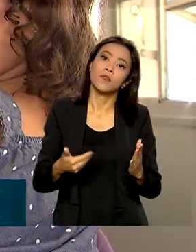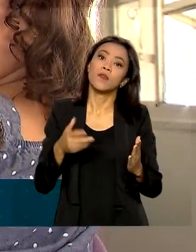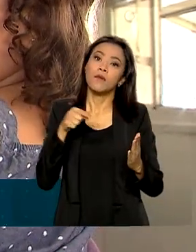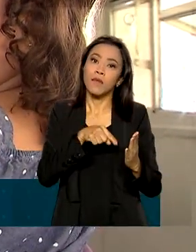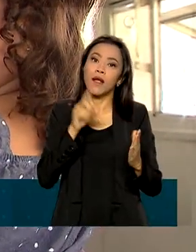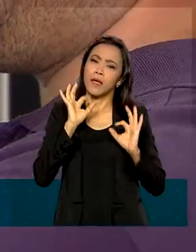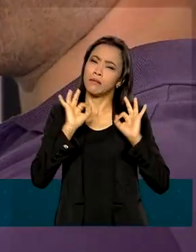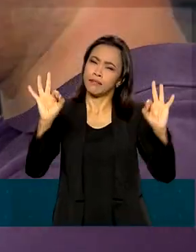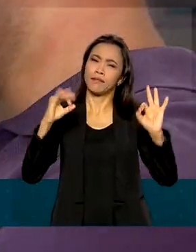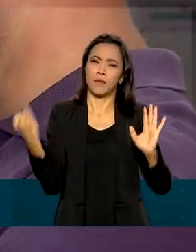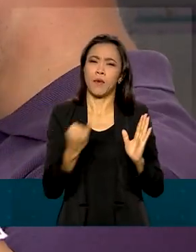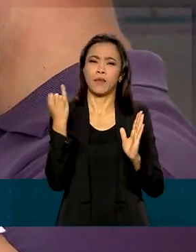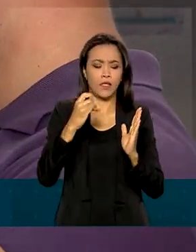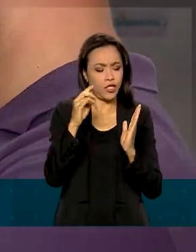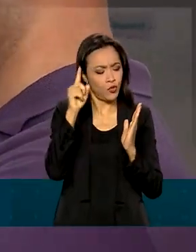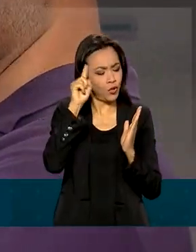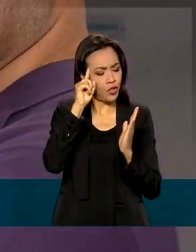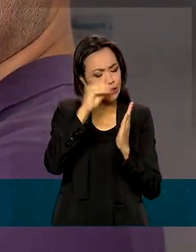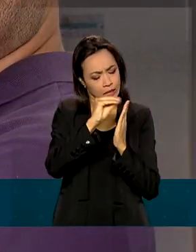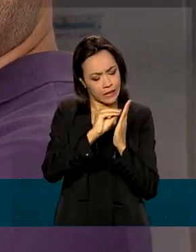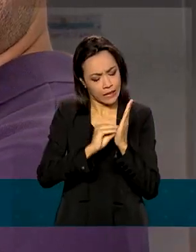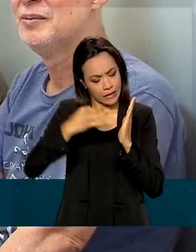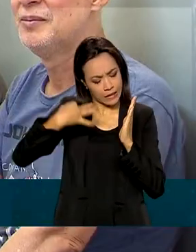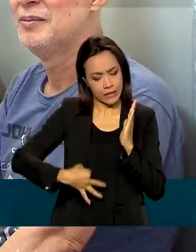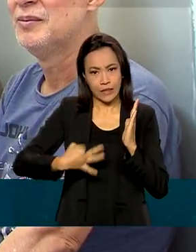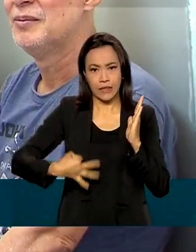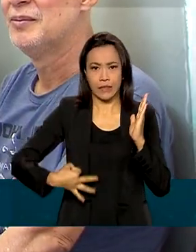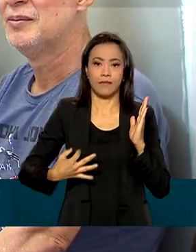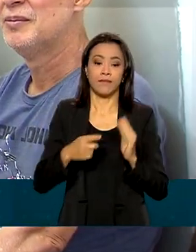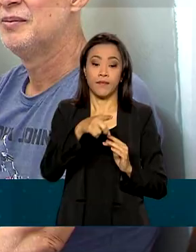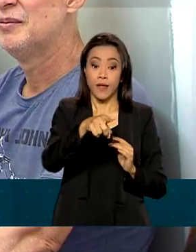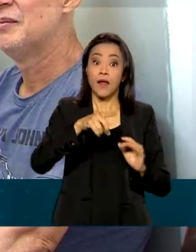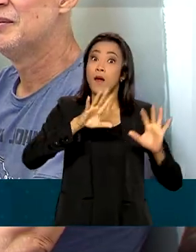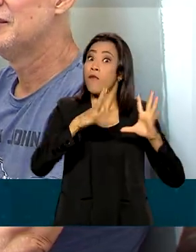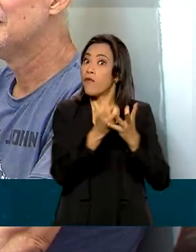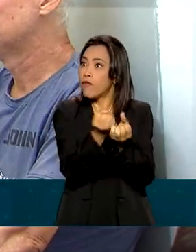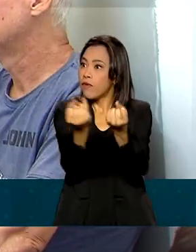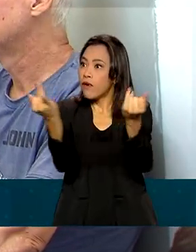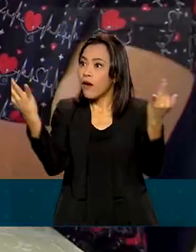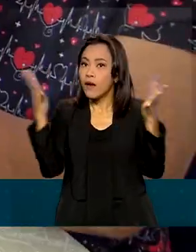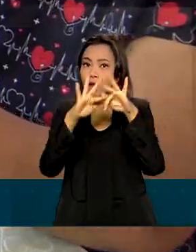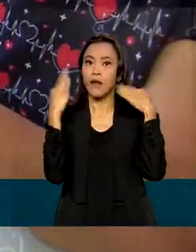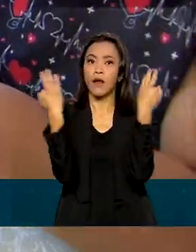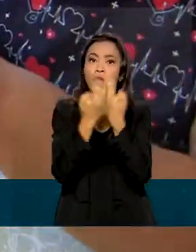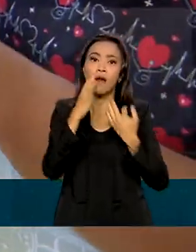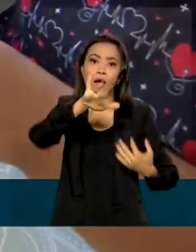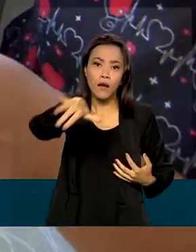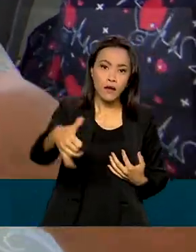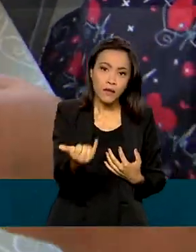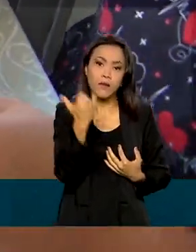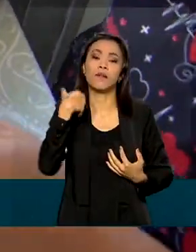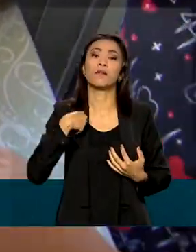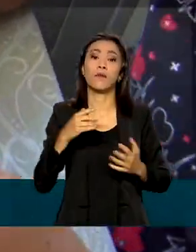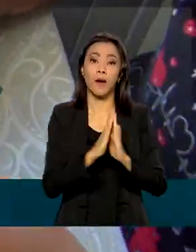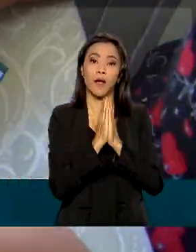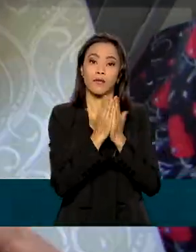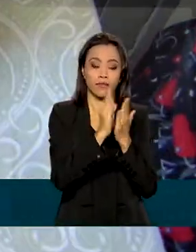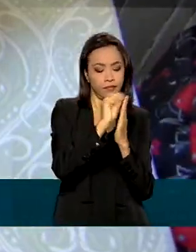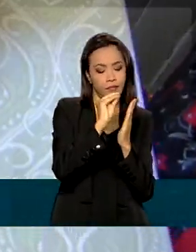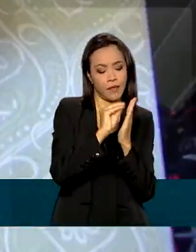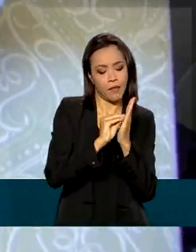com essa vacinação em dia. Assim como Bruno, muitas famílias aproveitaram o sábado para atualizar o cartão de vacina das crianças.